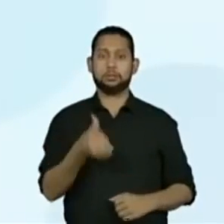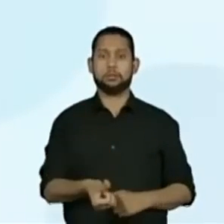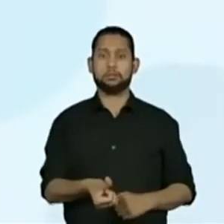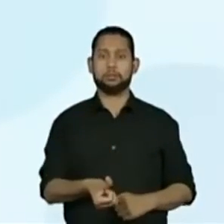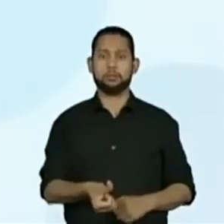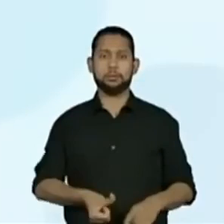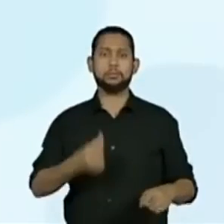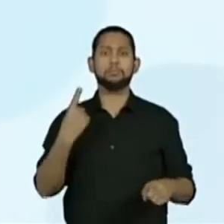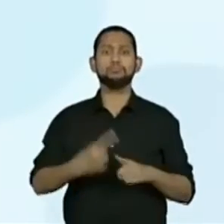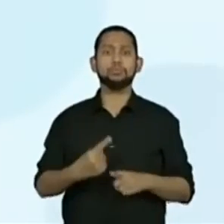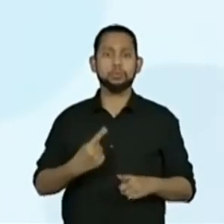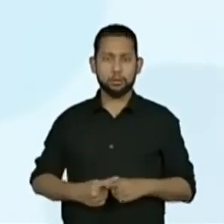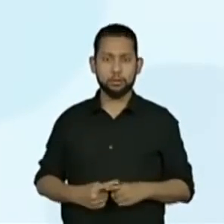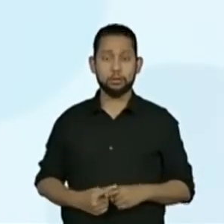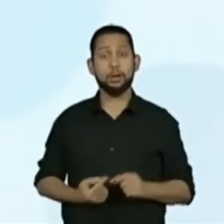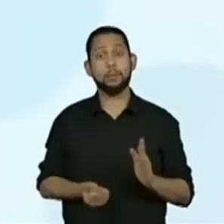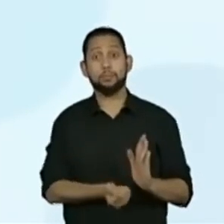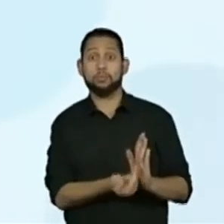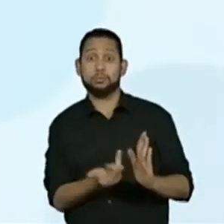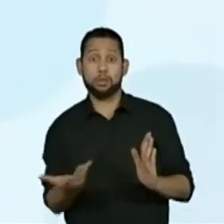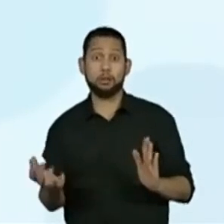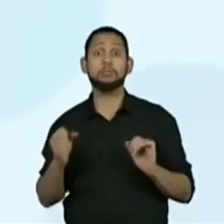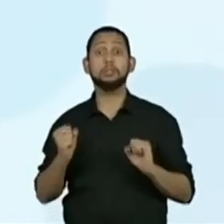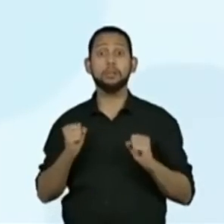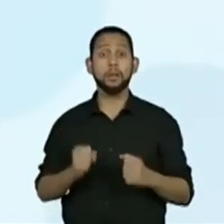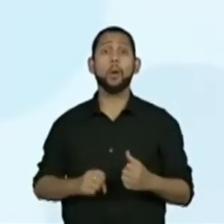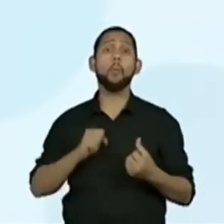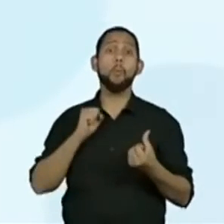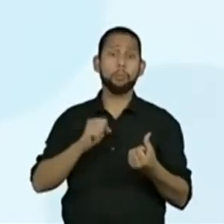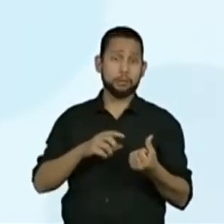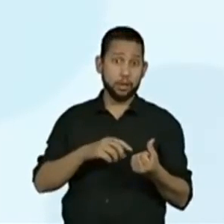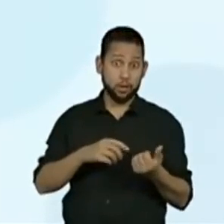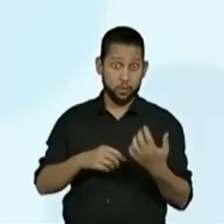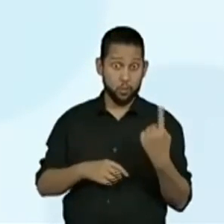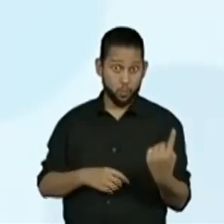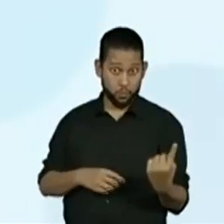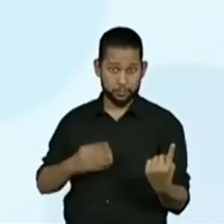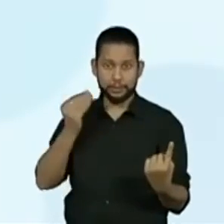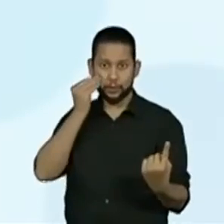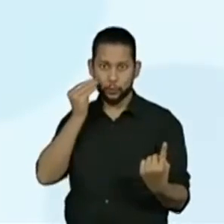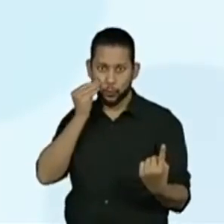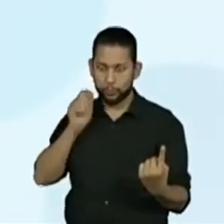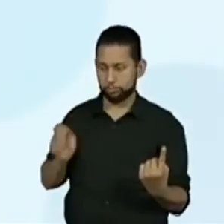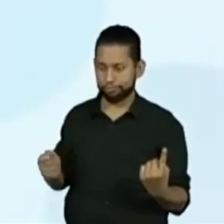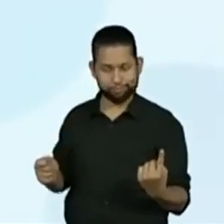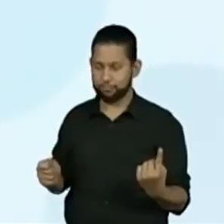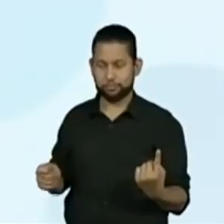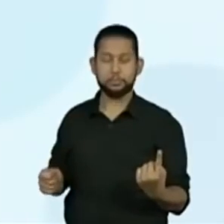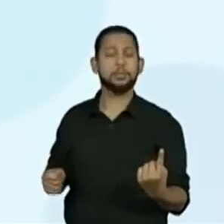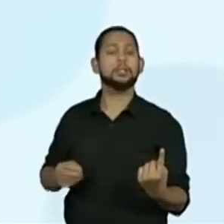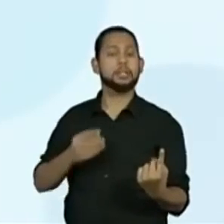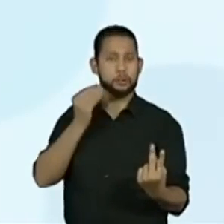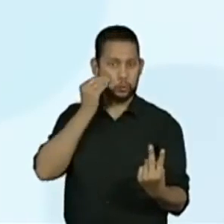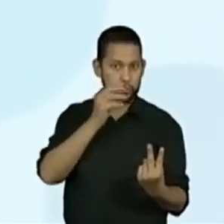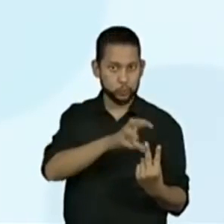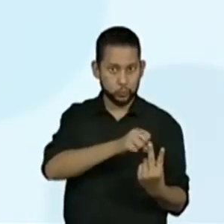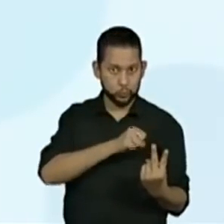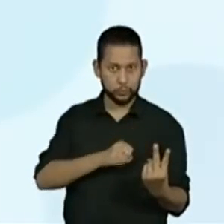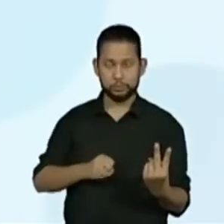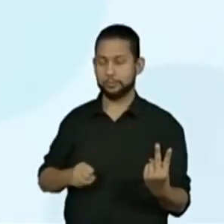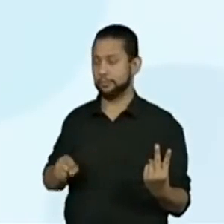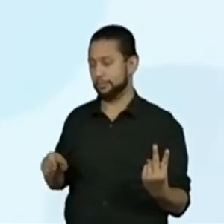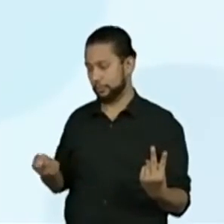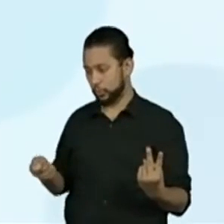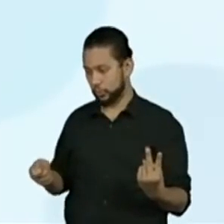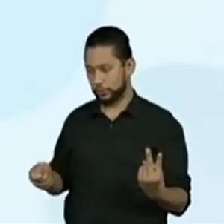Por quê? O espaço amostral são os possíveis resultados, ok? Pro, não